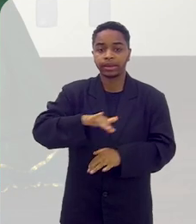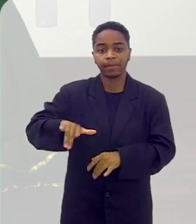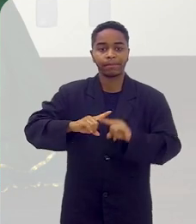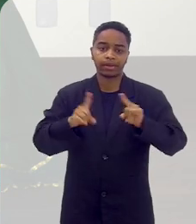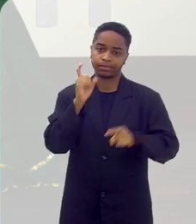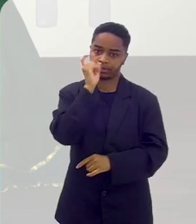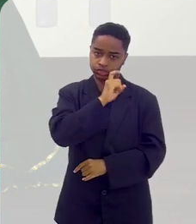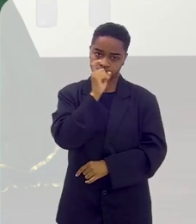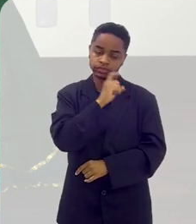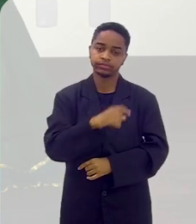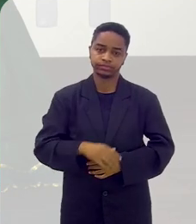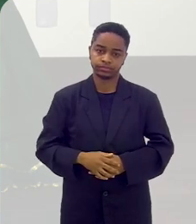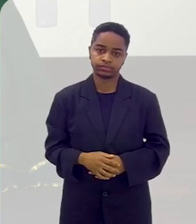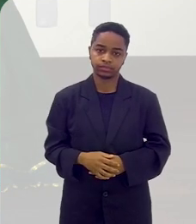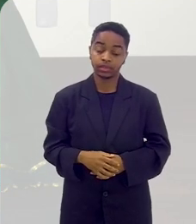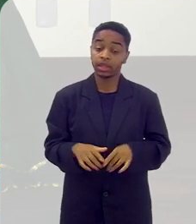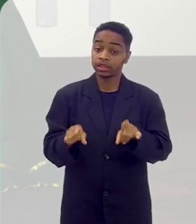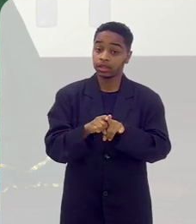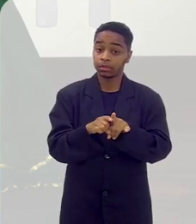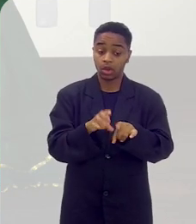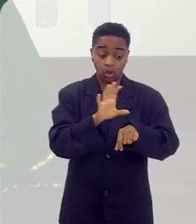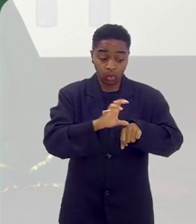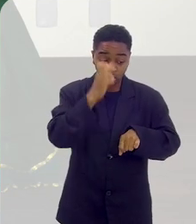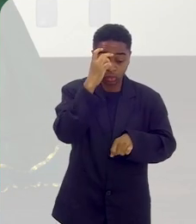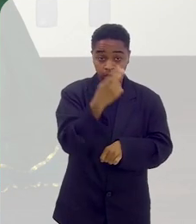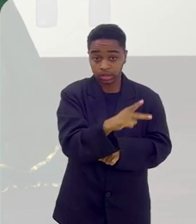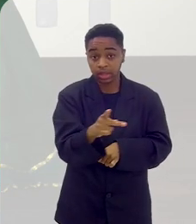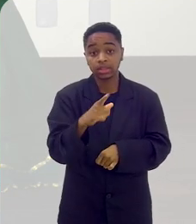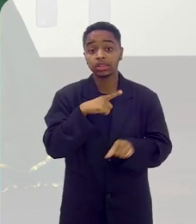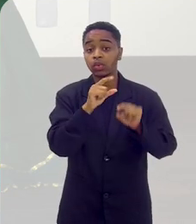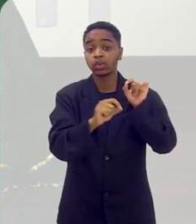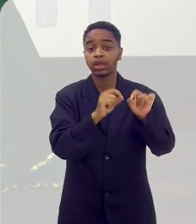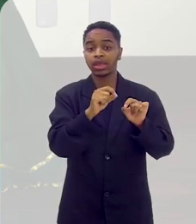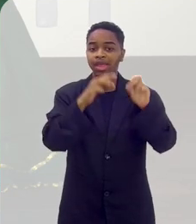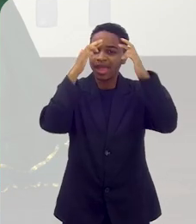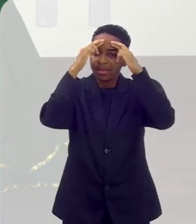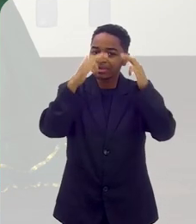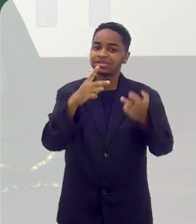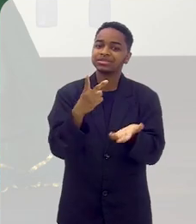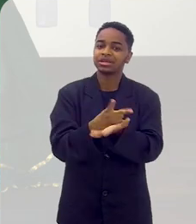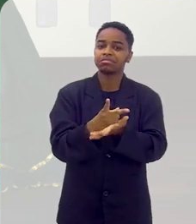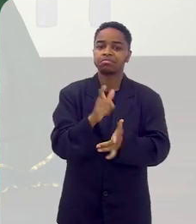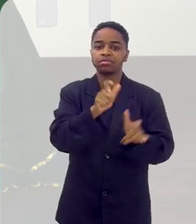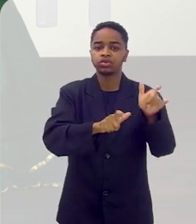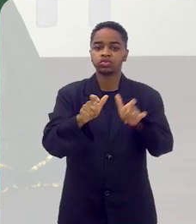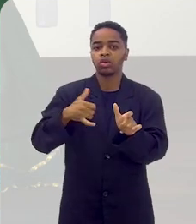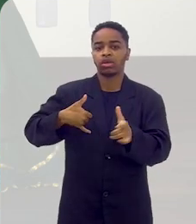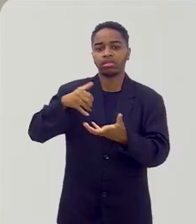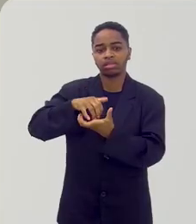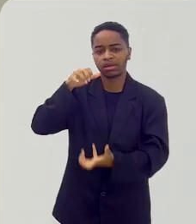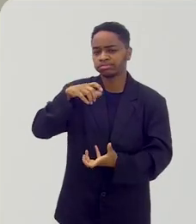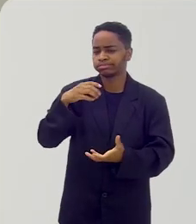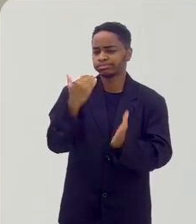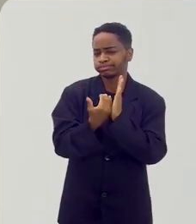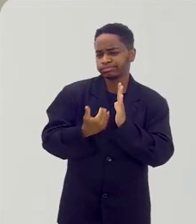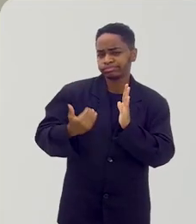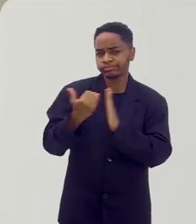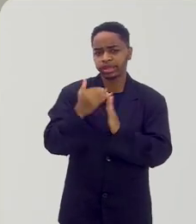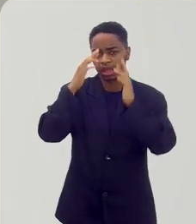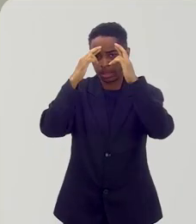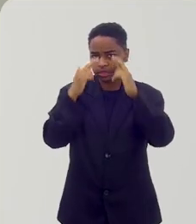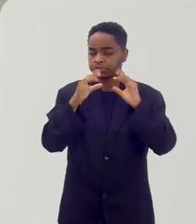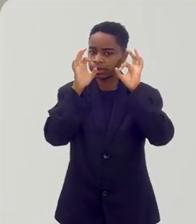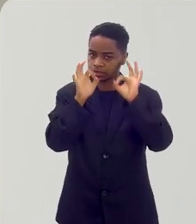criancinhas. Isso mesmo. uma coisa que a cultura cigana tem muito é respeito aos mais velhos, muito